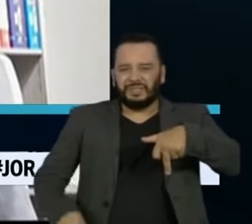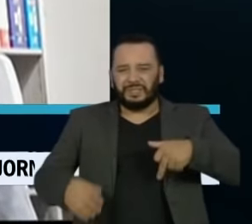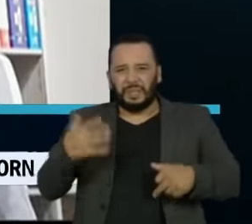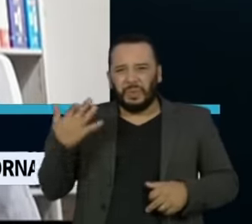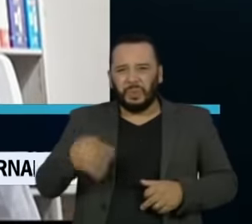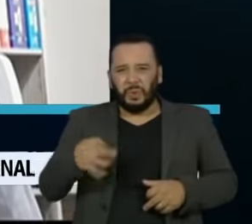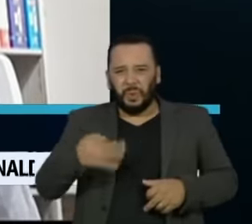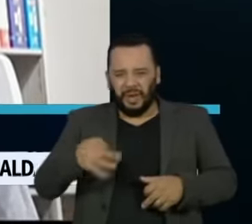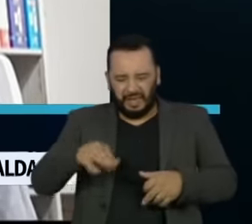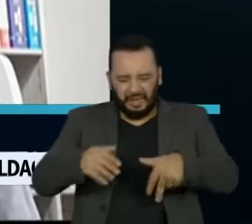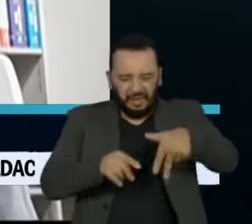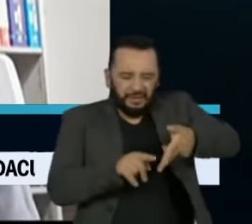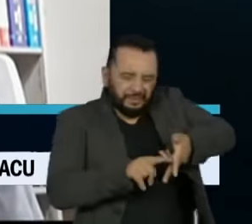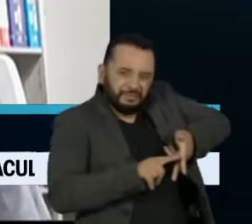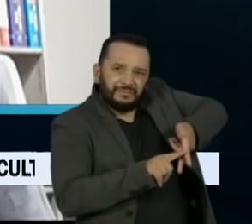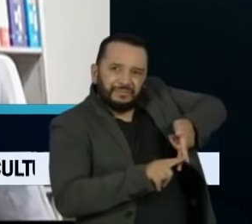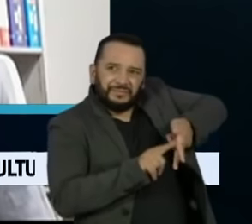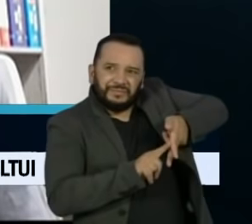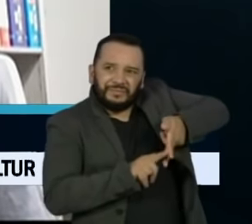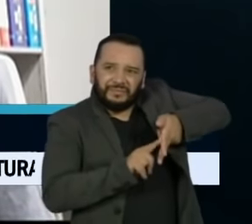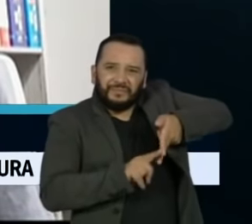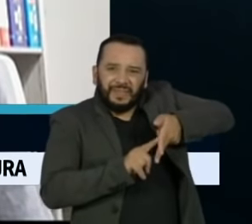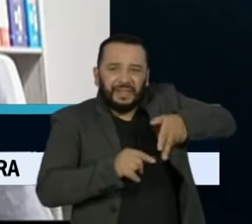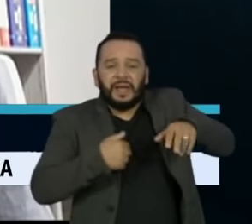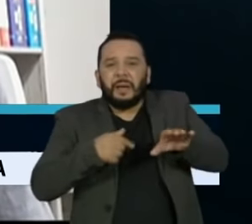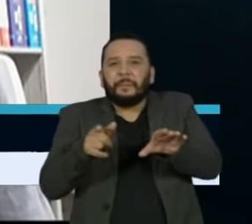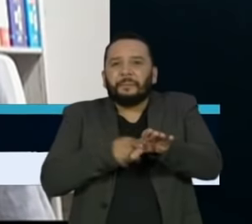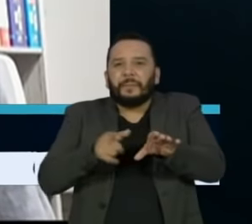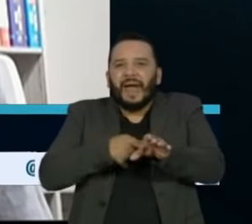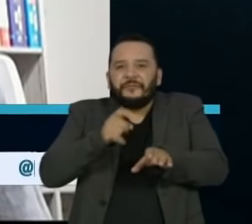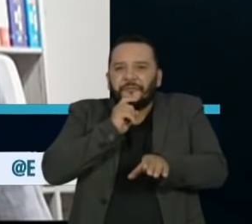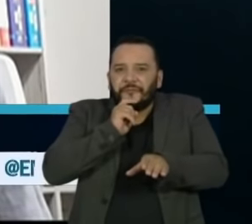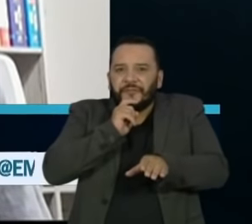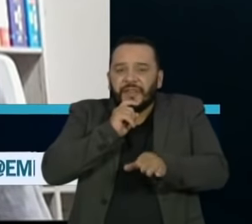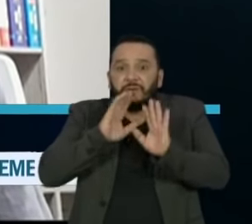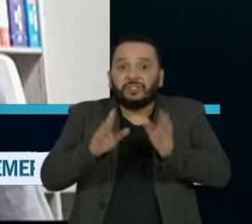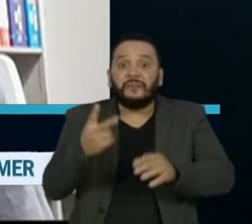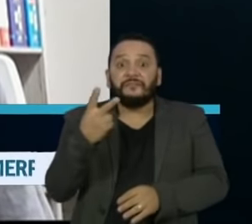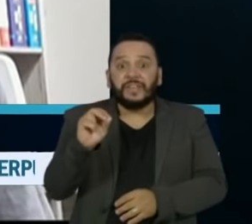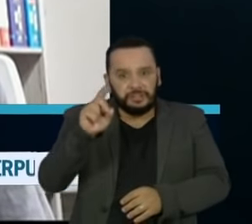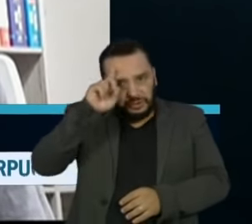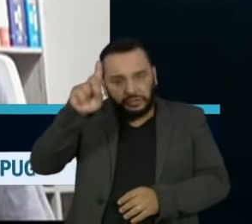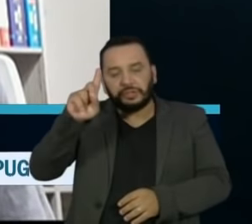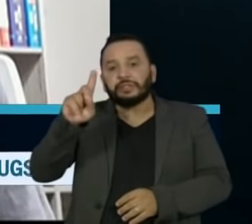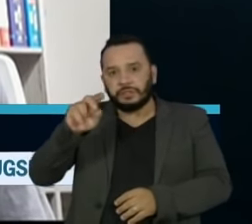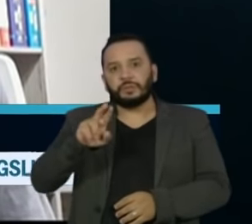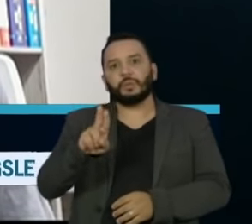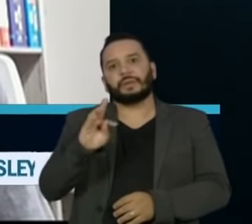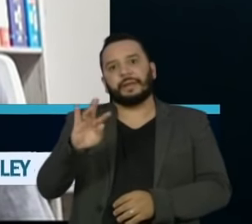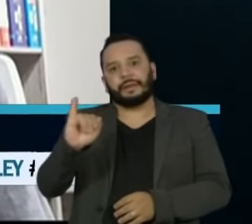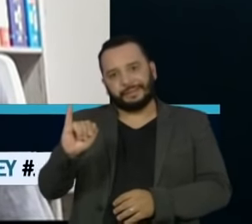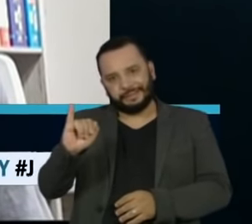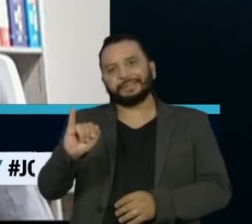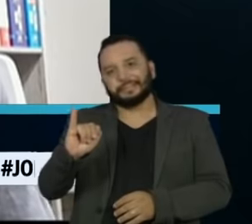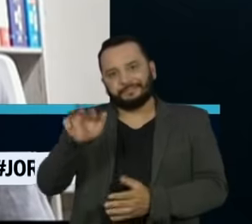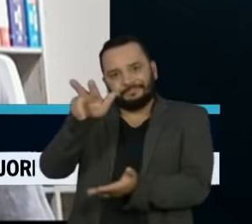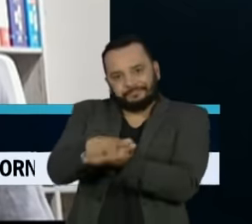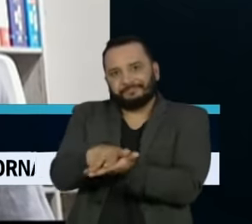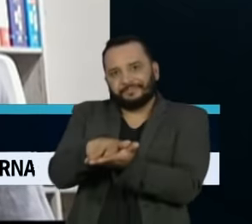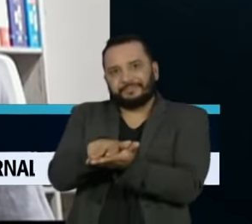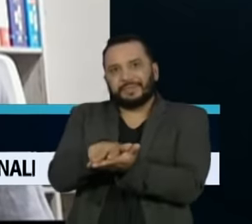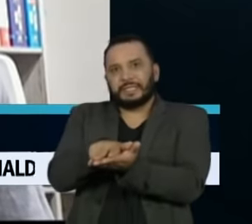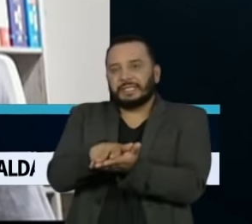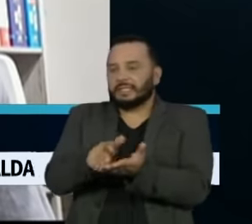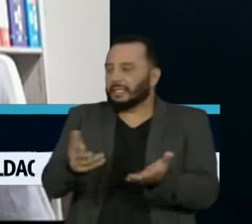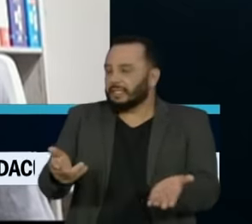e já começou a gelar o pé. Foram mais de 20 dias de UTI, sabe? E você quer que aquela